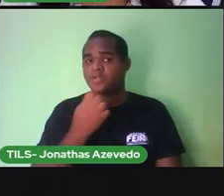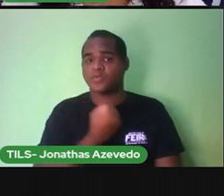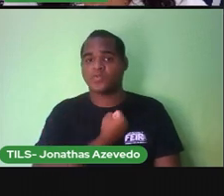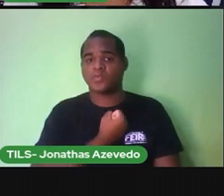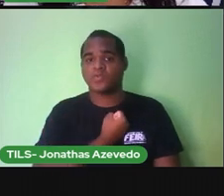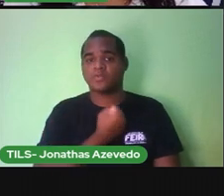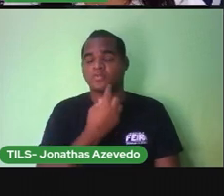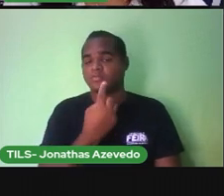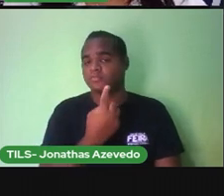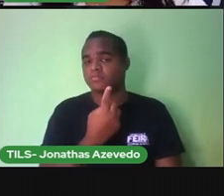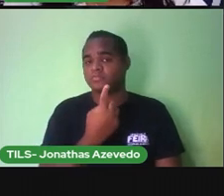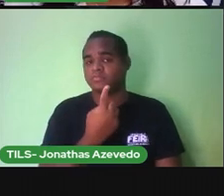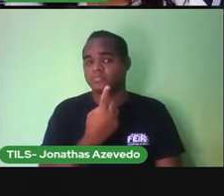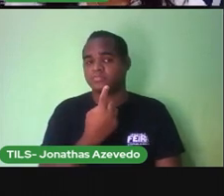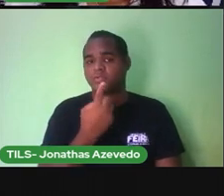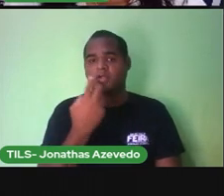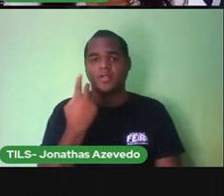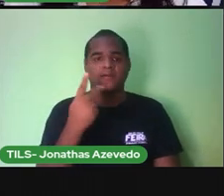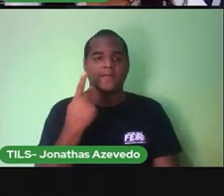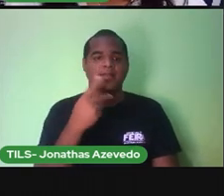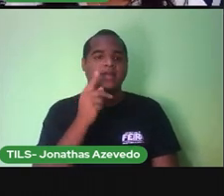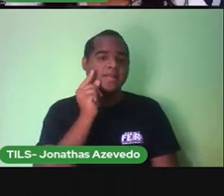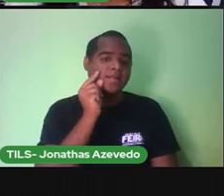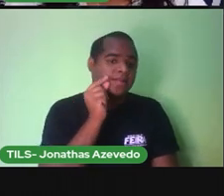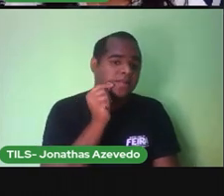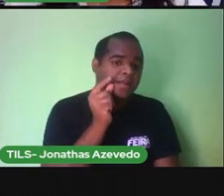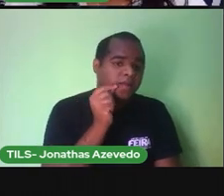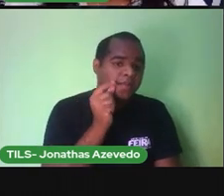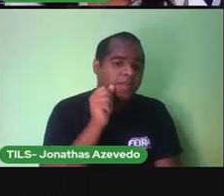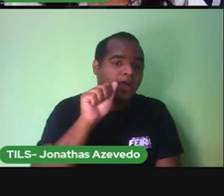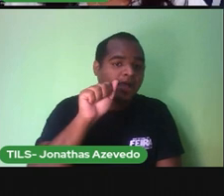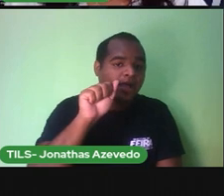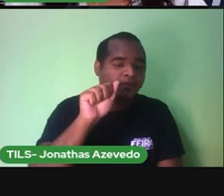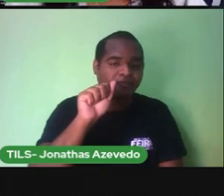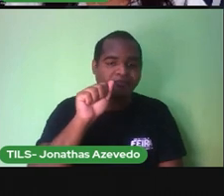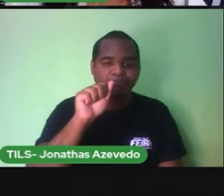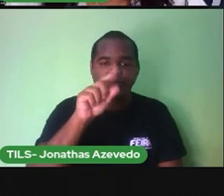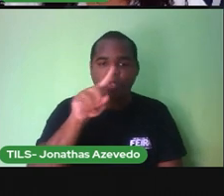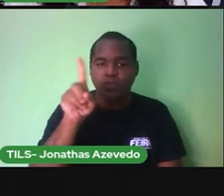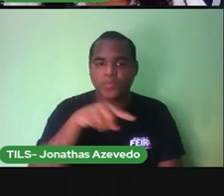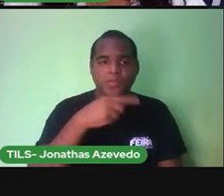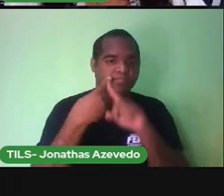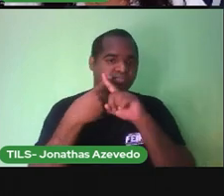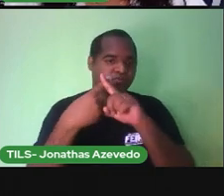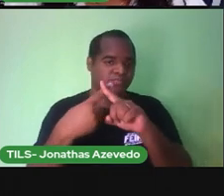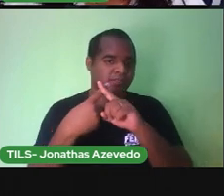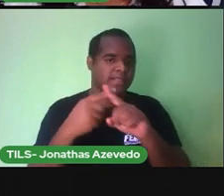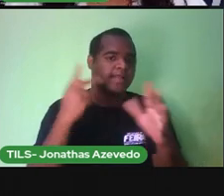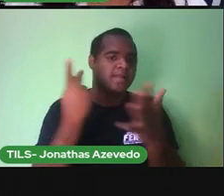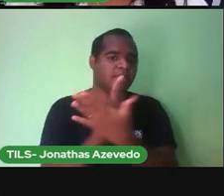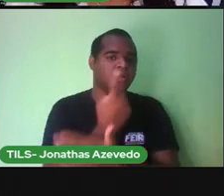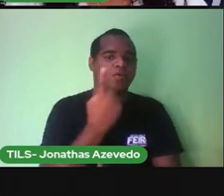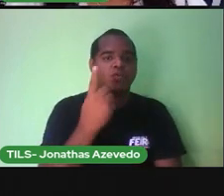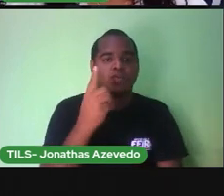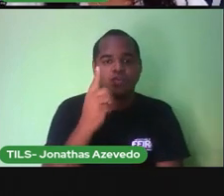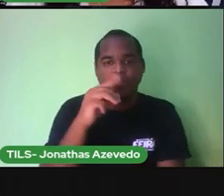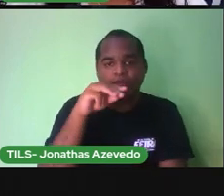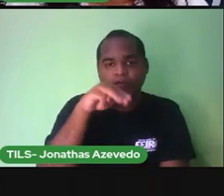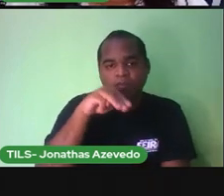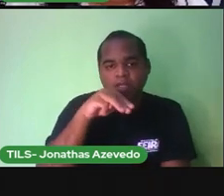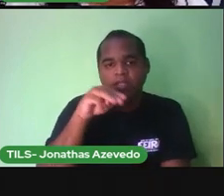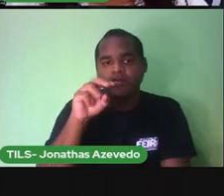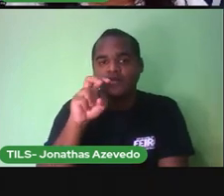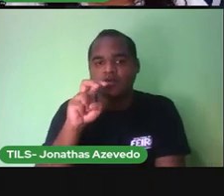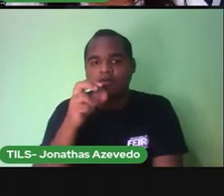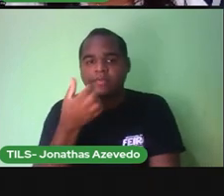bem? Então pega o seu lápis E conserta aí Para a prova Coloquei Um metro E cinquenta e